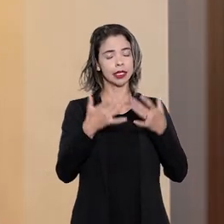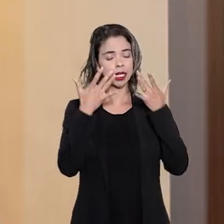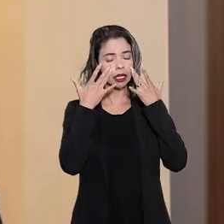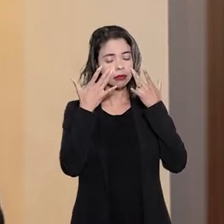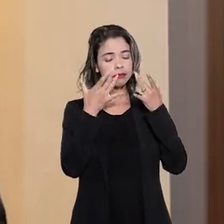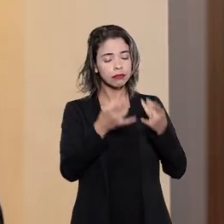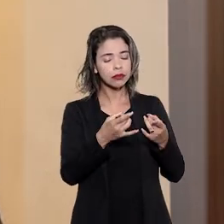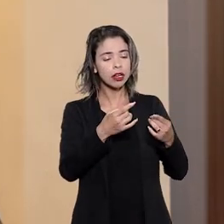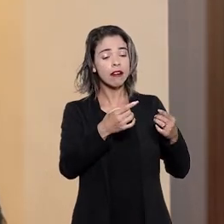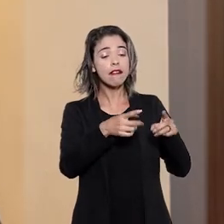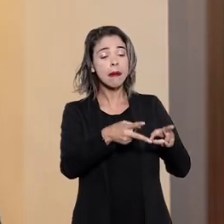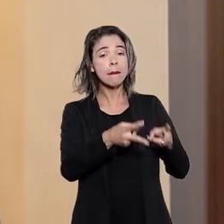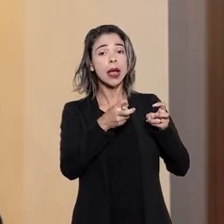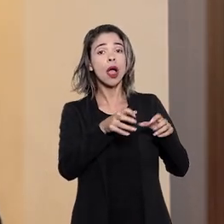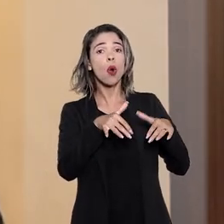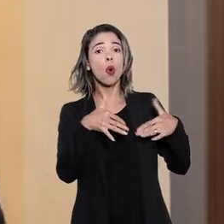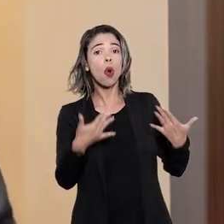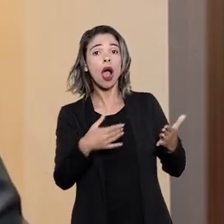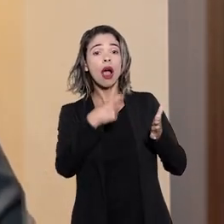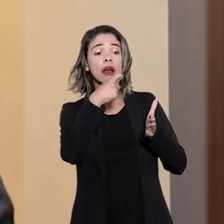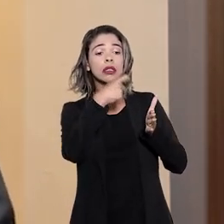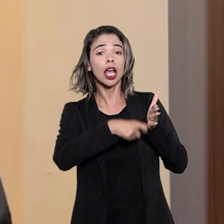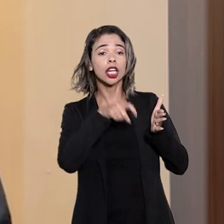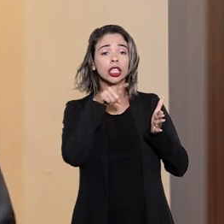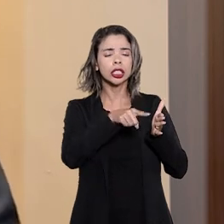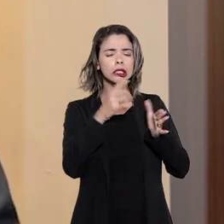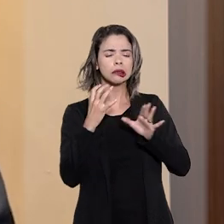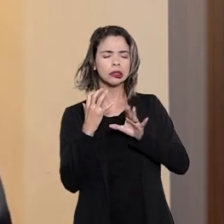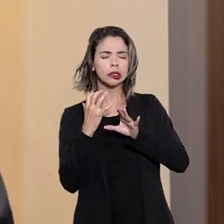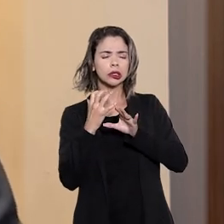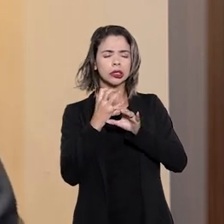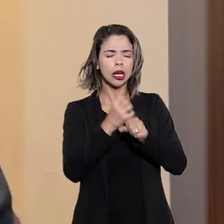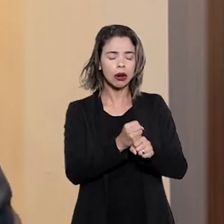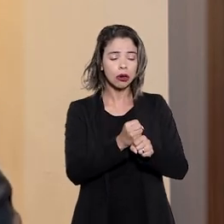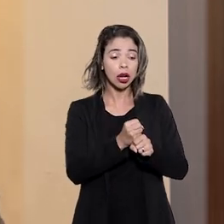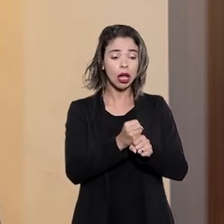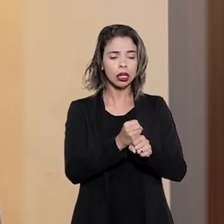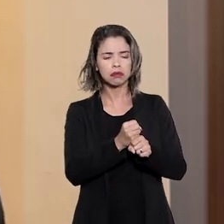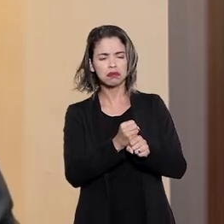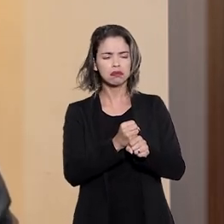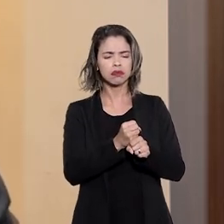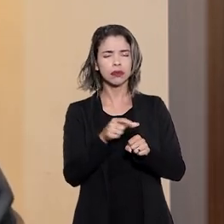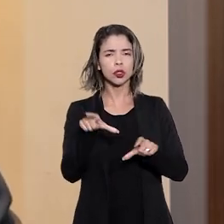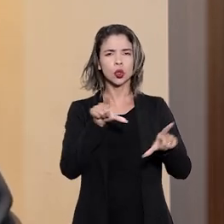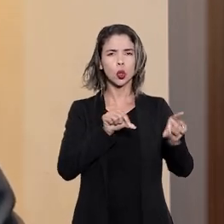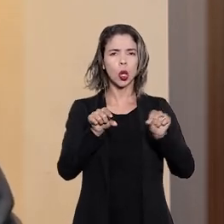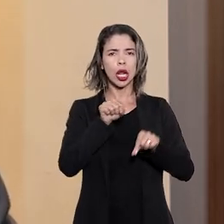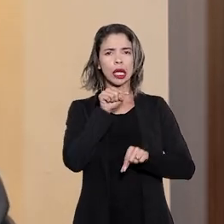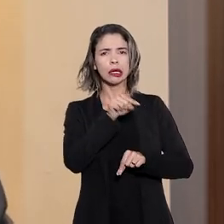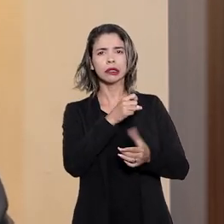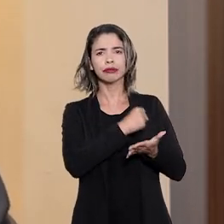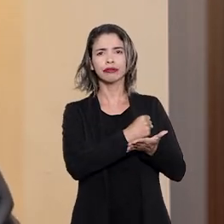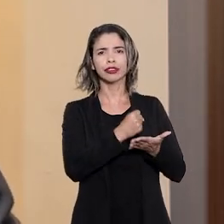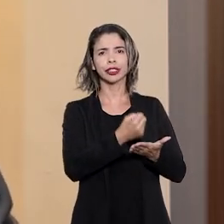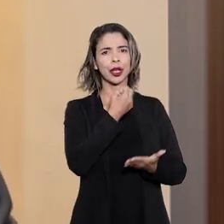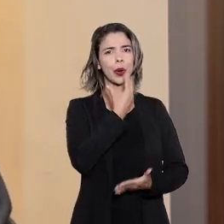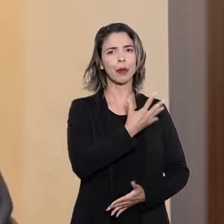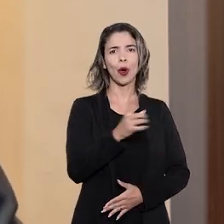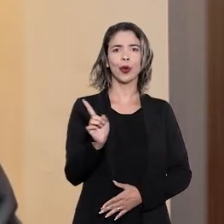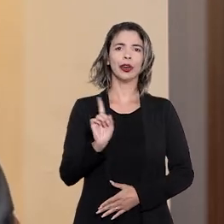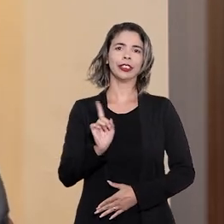verificar qual é o índice, calcular e assim decidir se de fato aquele contrato